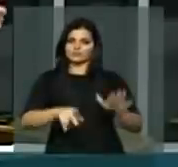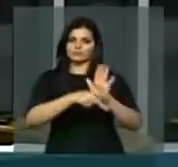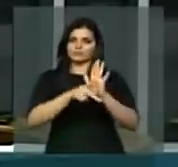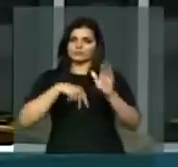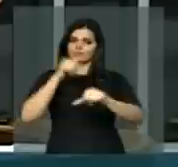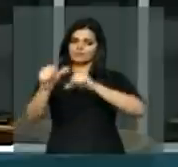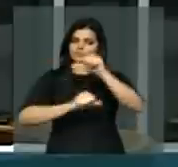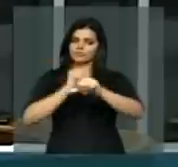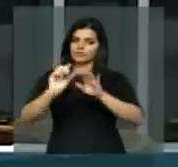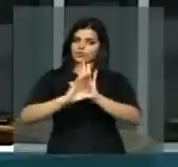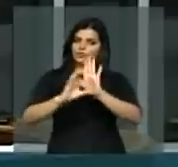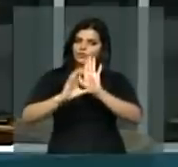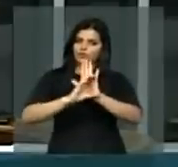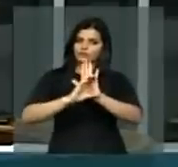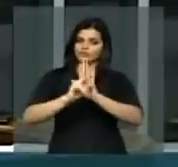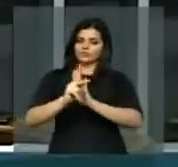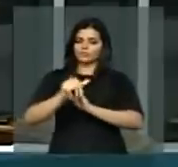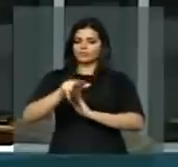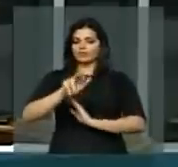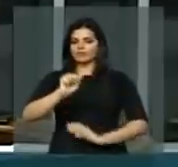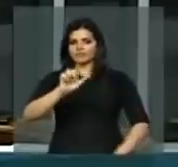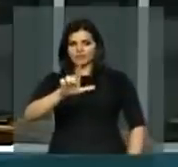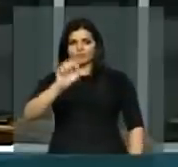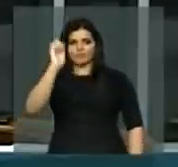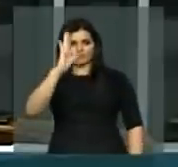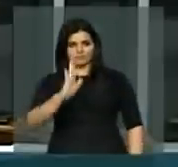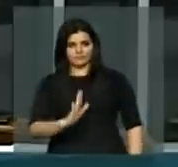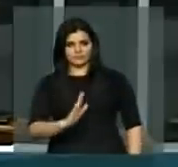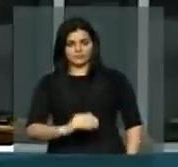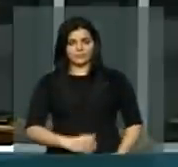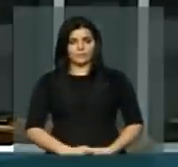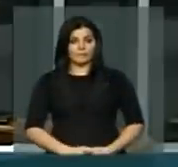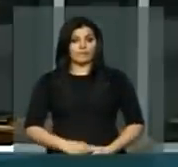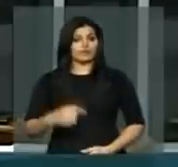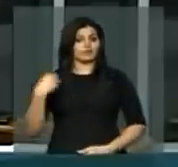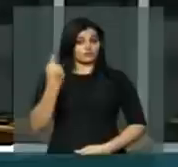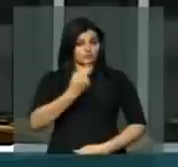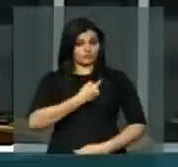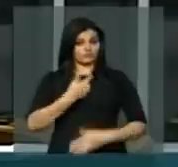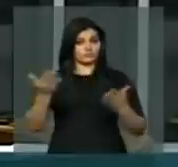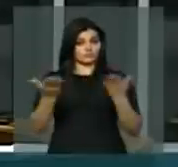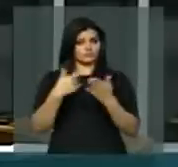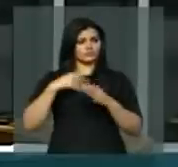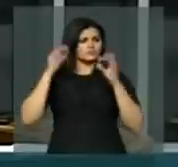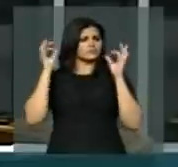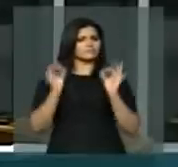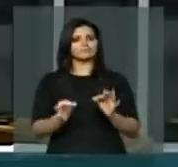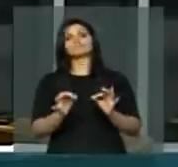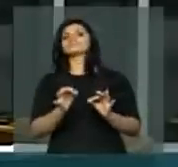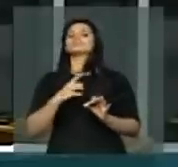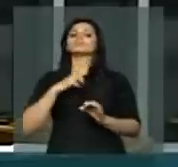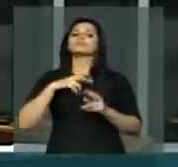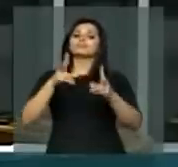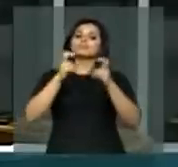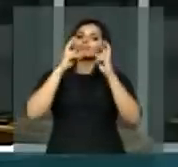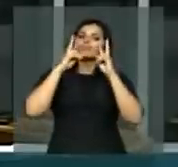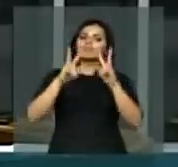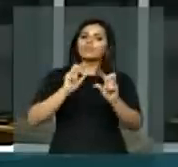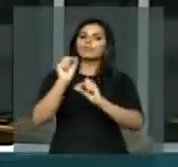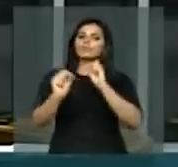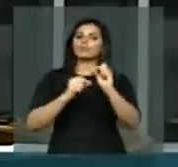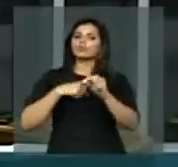reforma do Código Penal brasileiro. E nós, certamente, estaremos vendo na